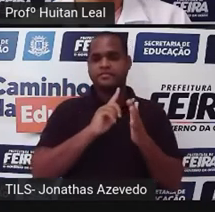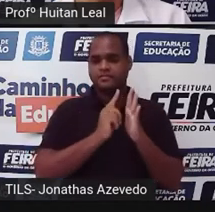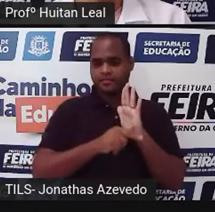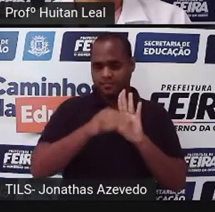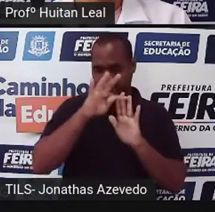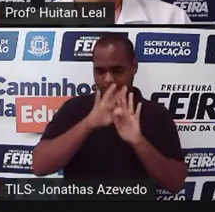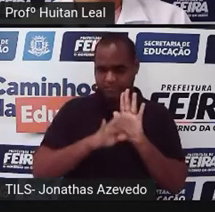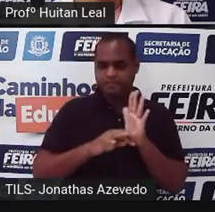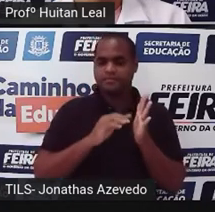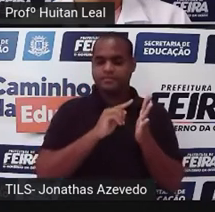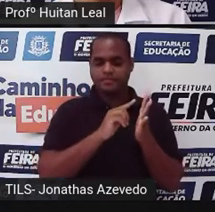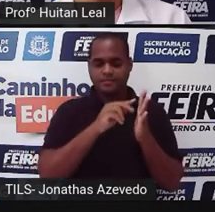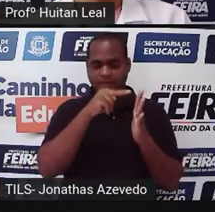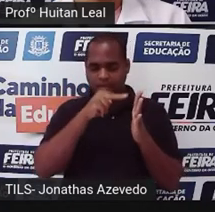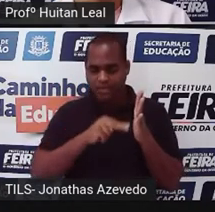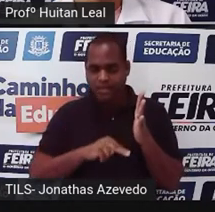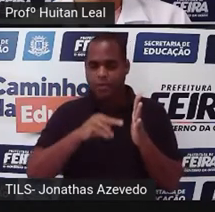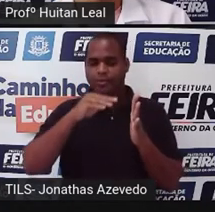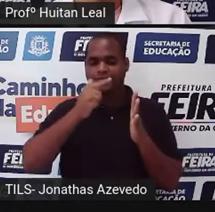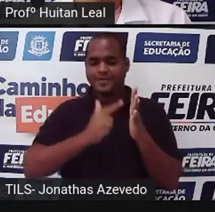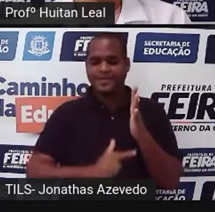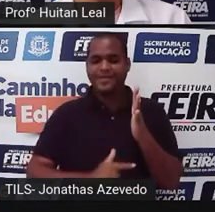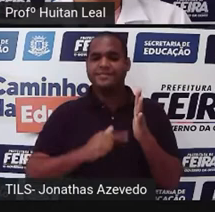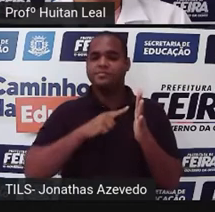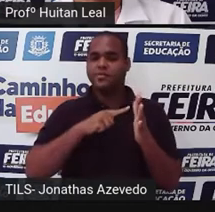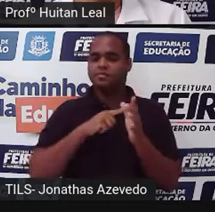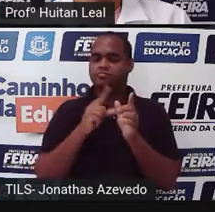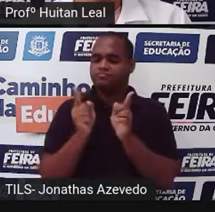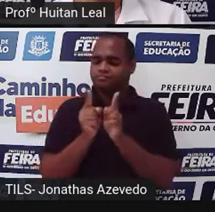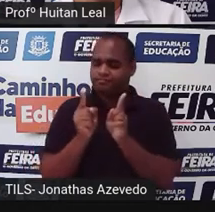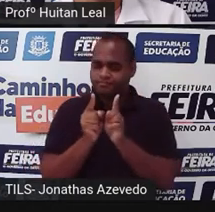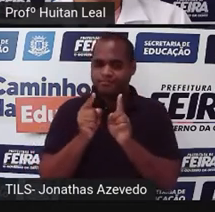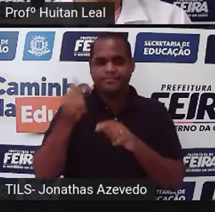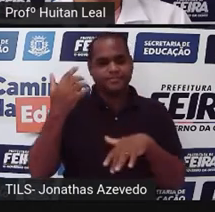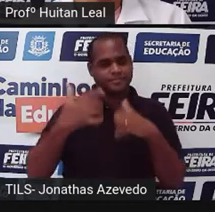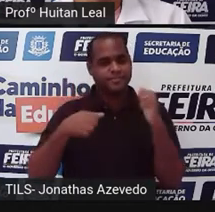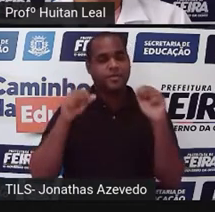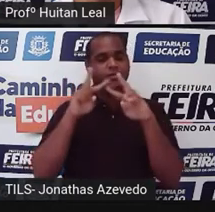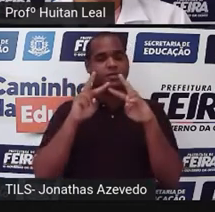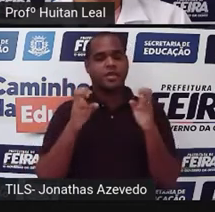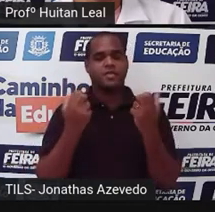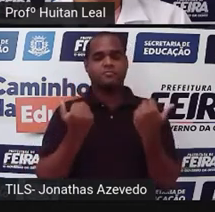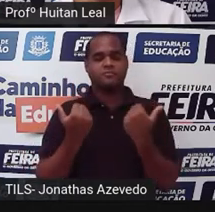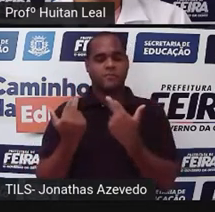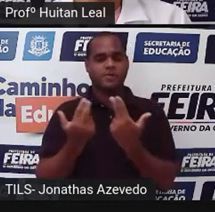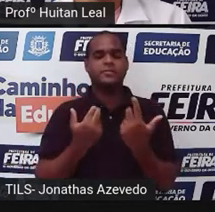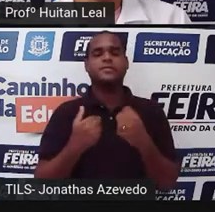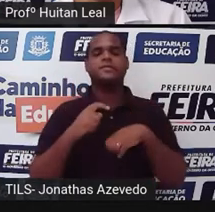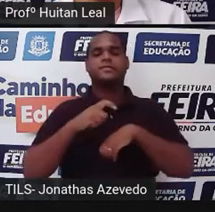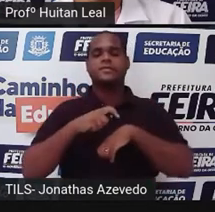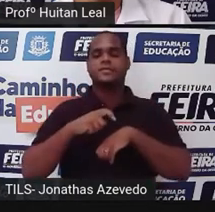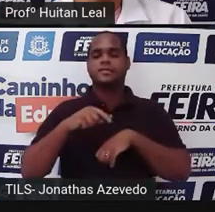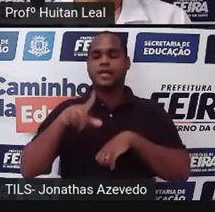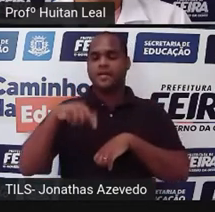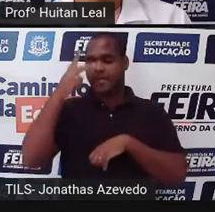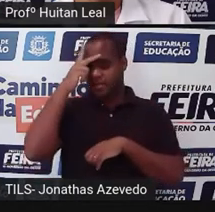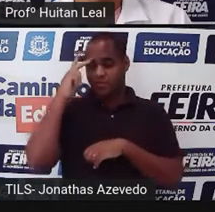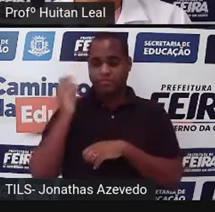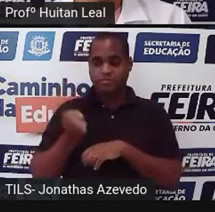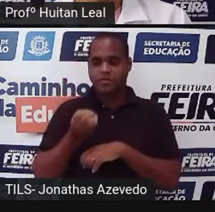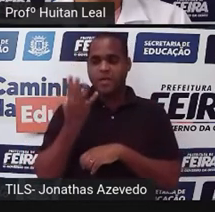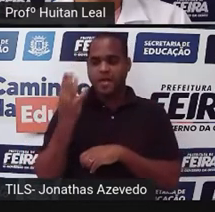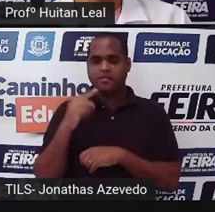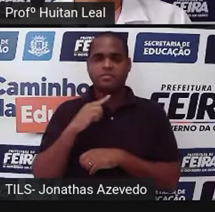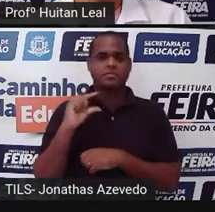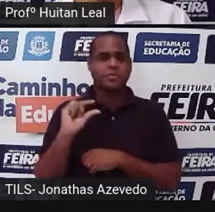literário de curta duração, que trata de um só assunto, com um número limitado de personagens e que